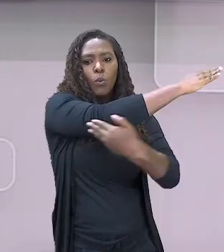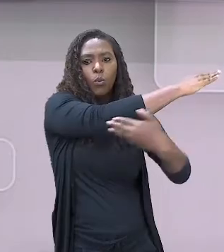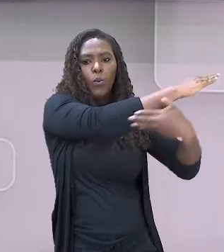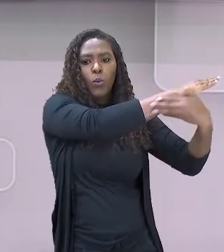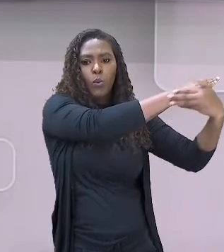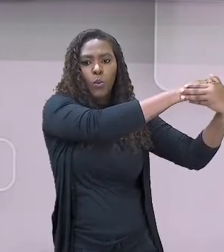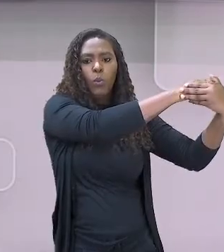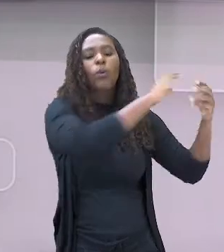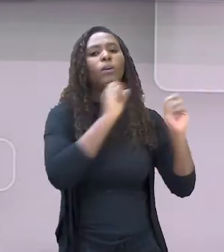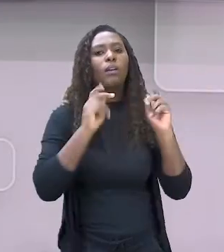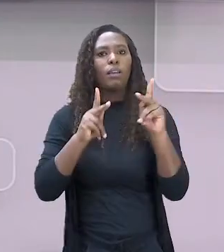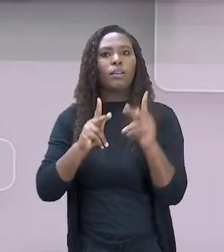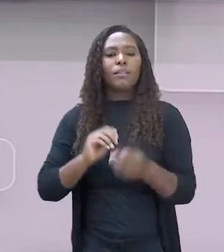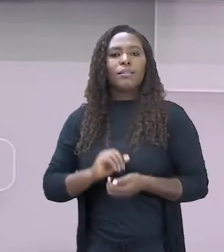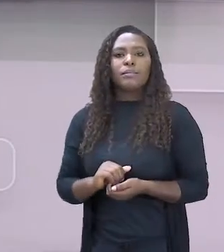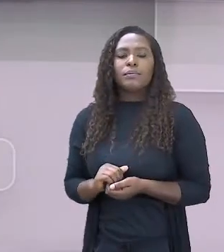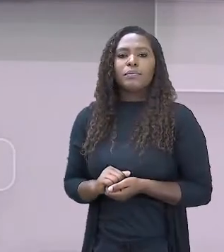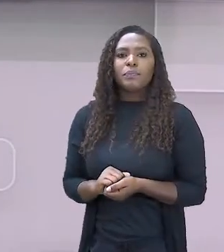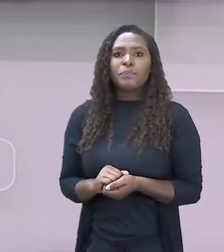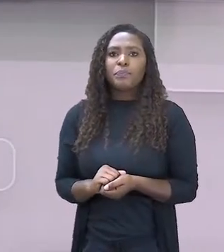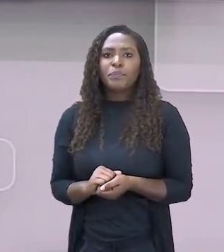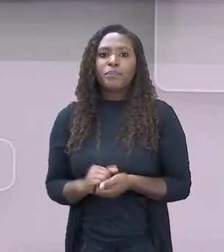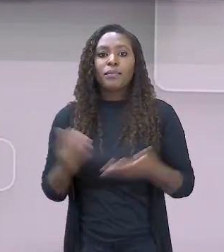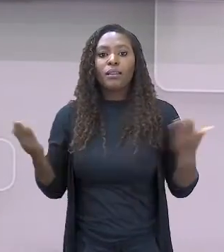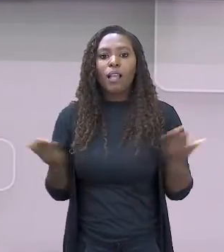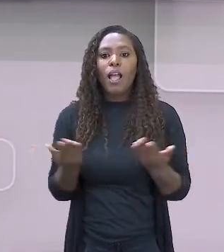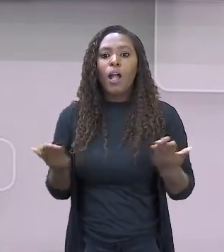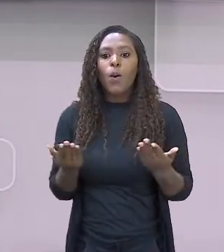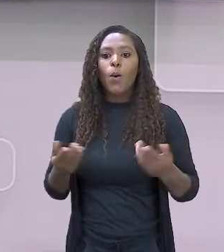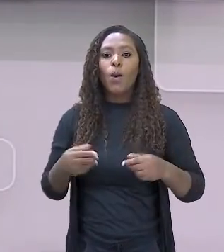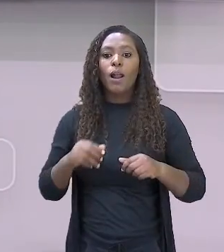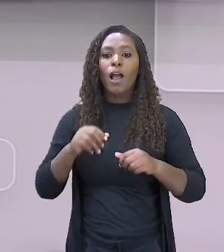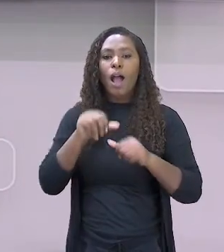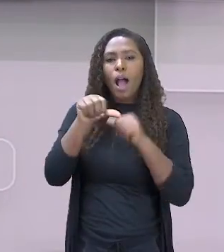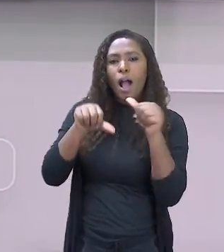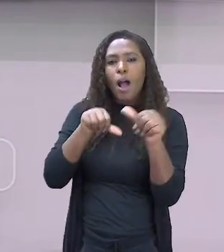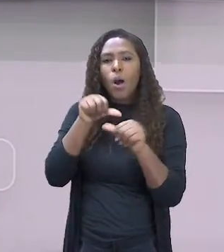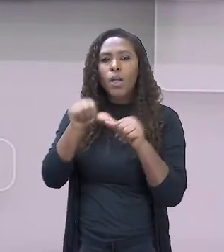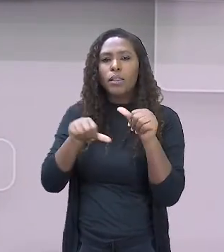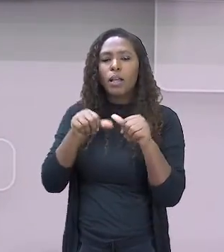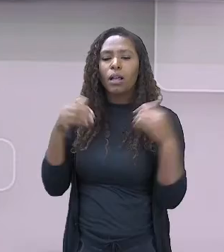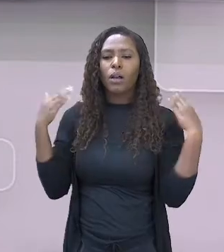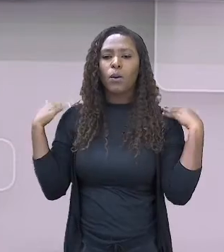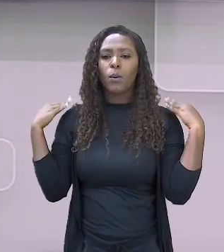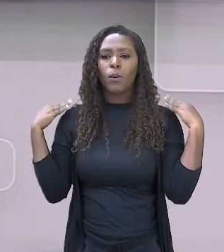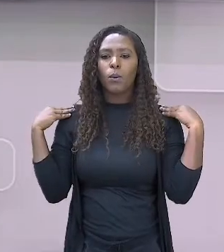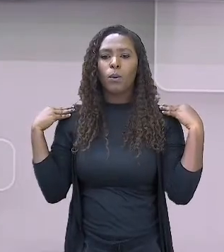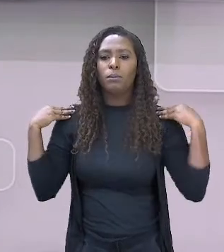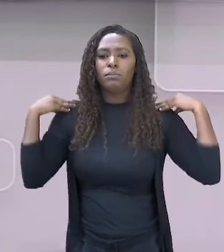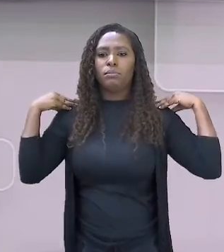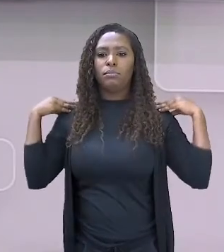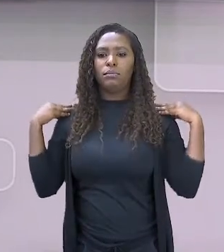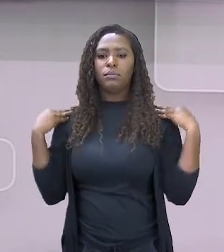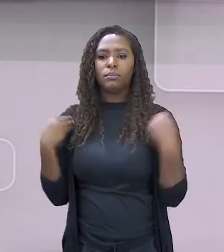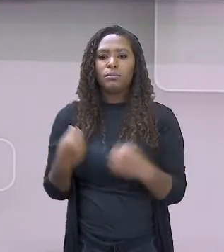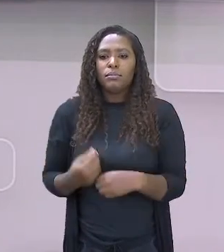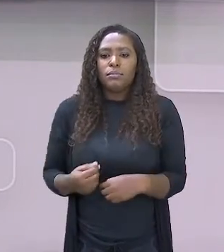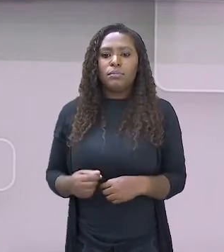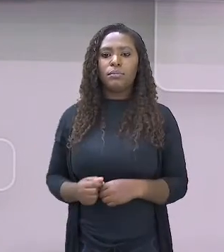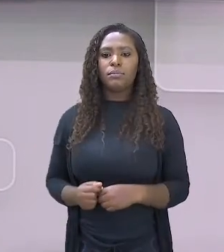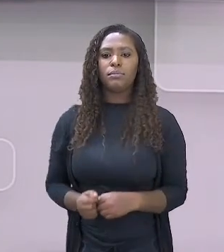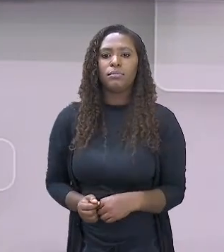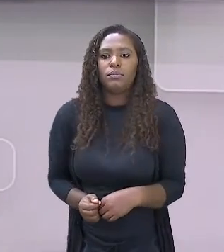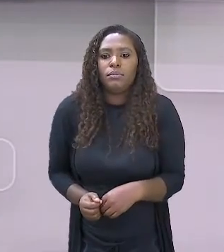Isso aí! Ó, vamos fazer aqui essa rotação do ombro aqui, ó, que isso é muito bom para relaxar, pessoal.